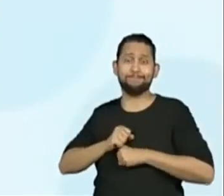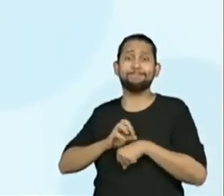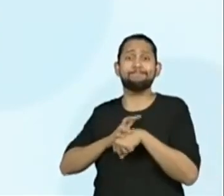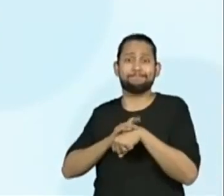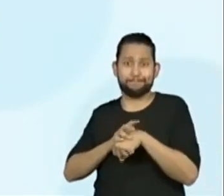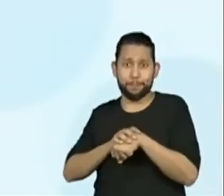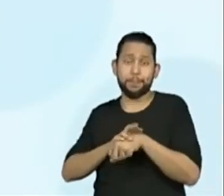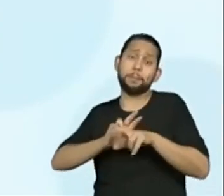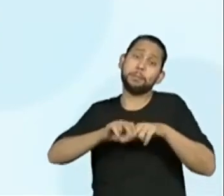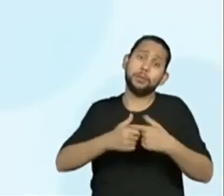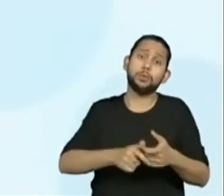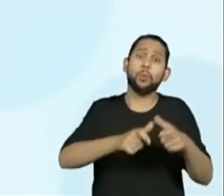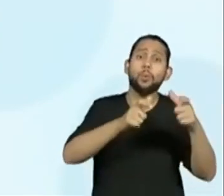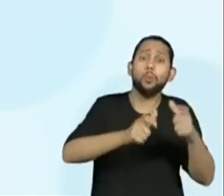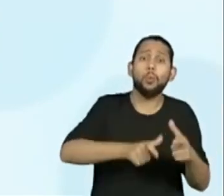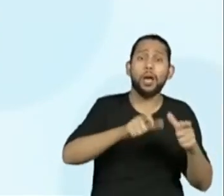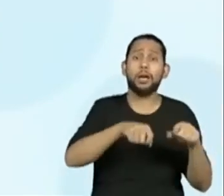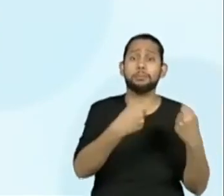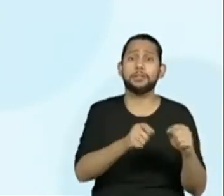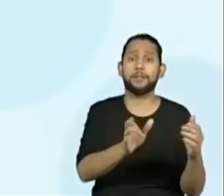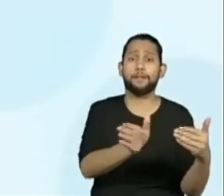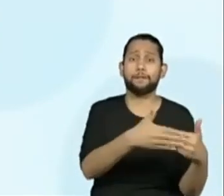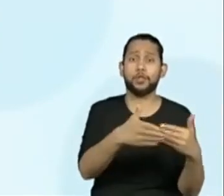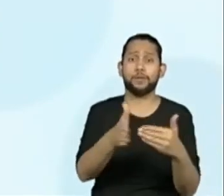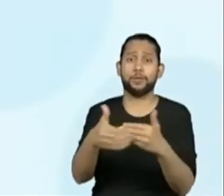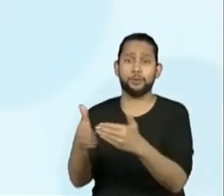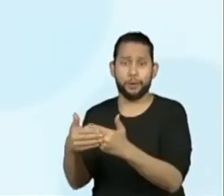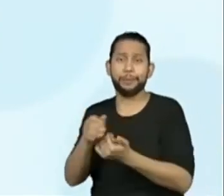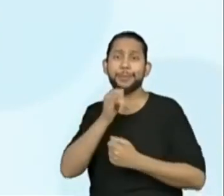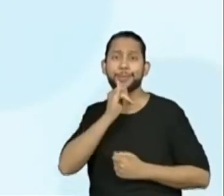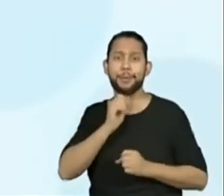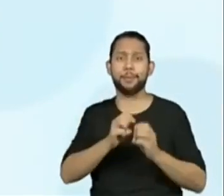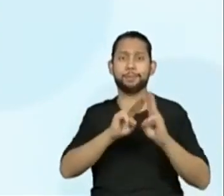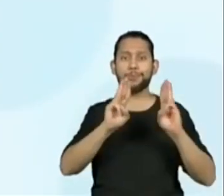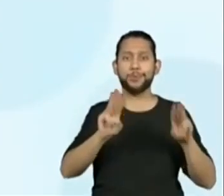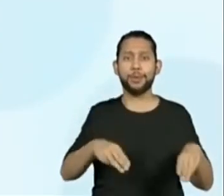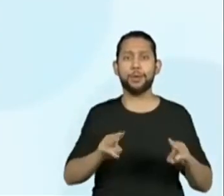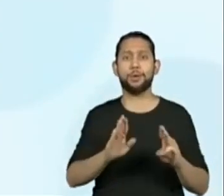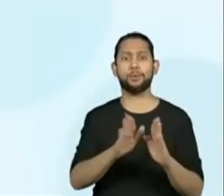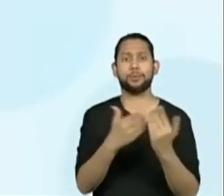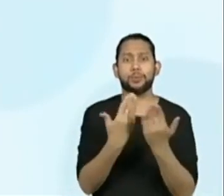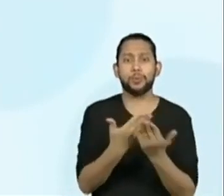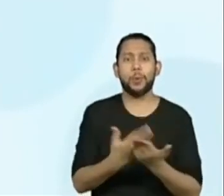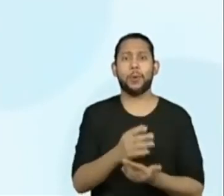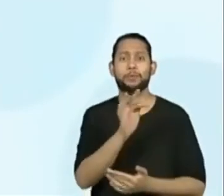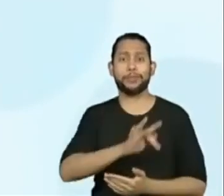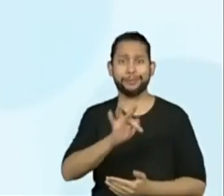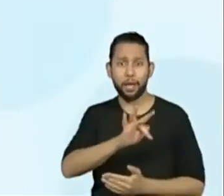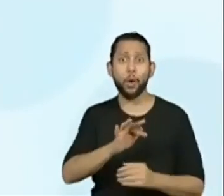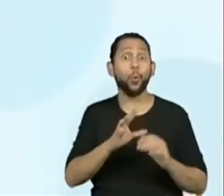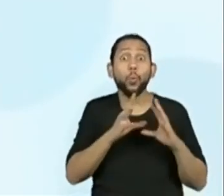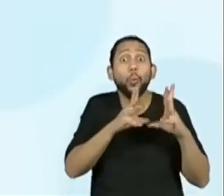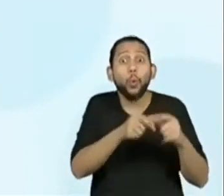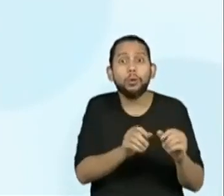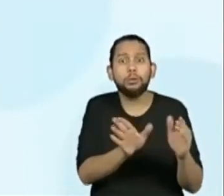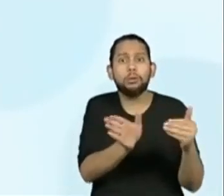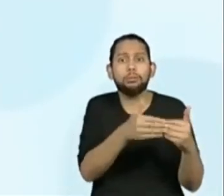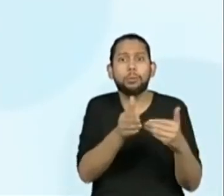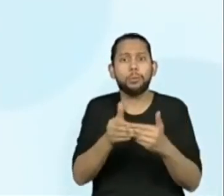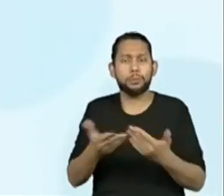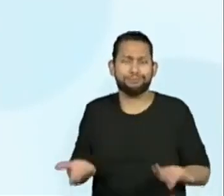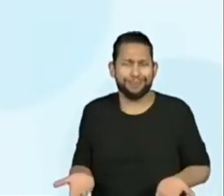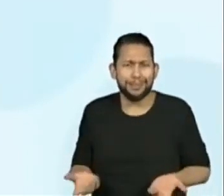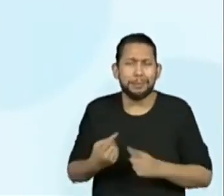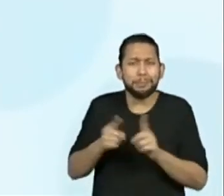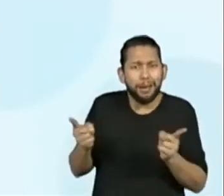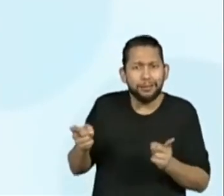comerciais, museus, escolas e universidades. Se a pandemia não tem data para acabar, o que fazer com as crianças